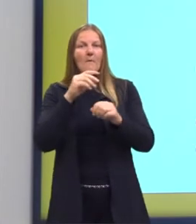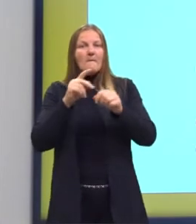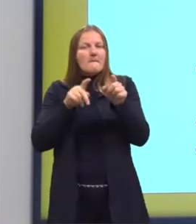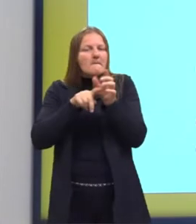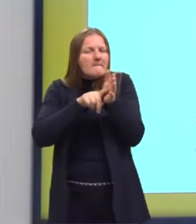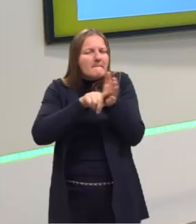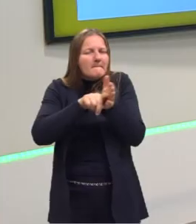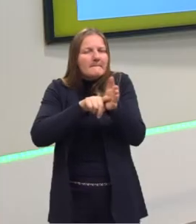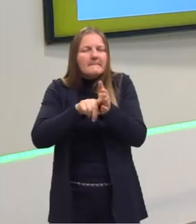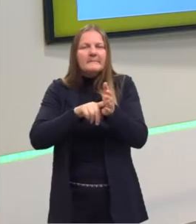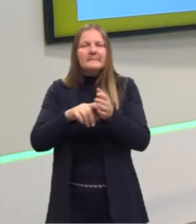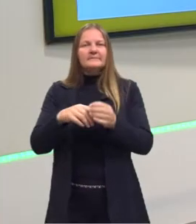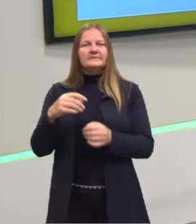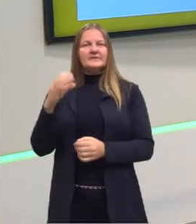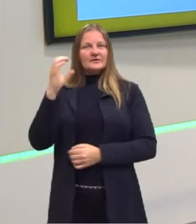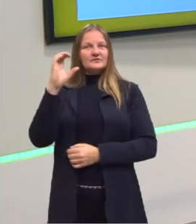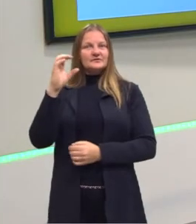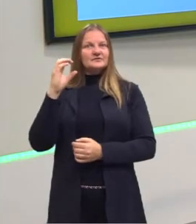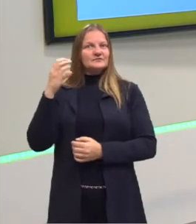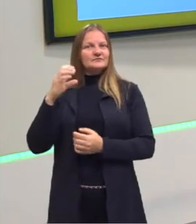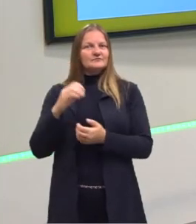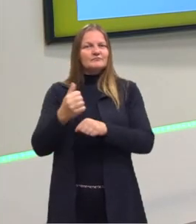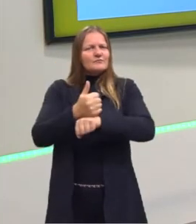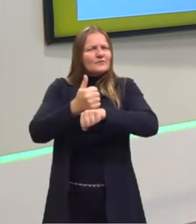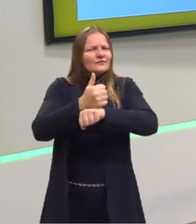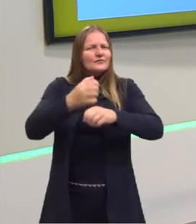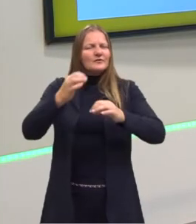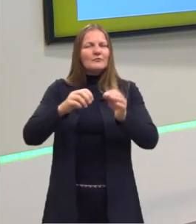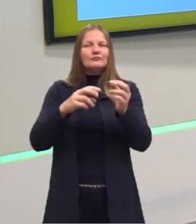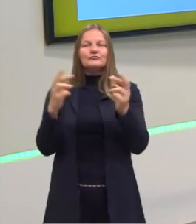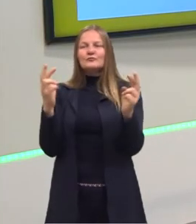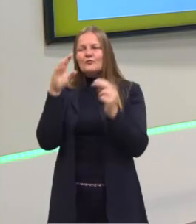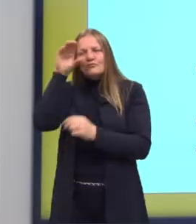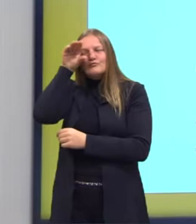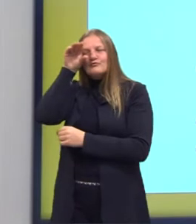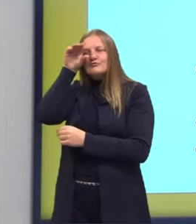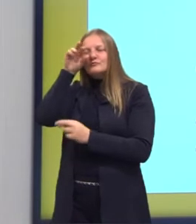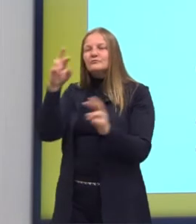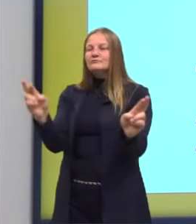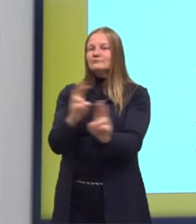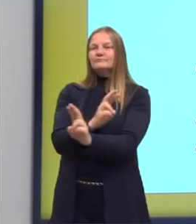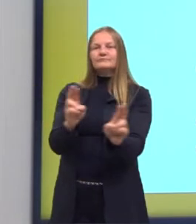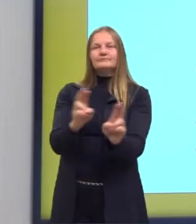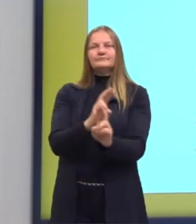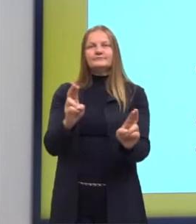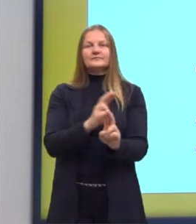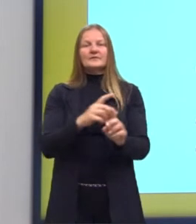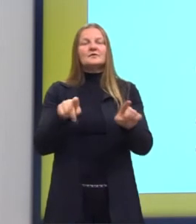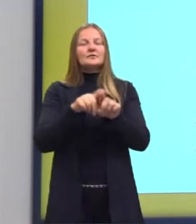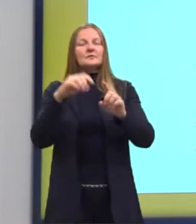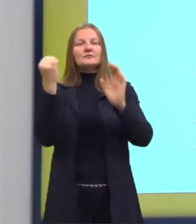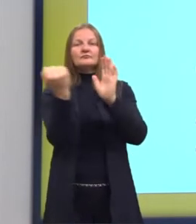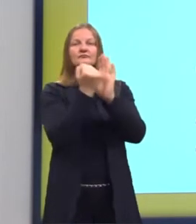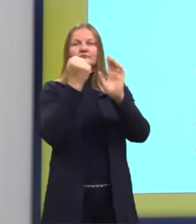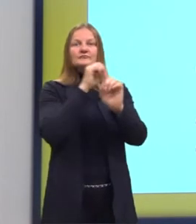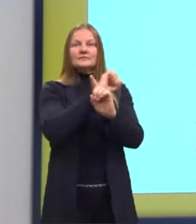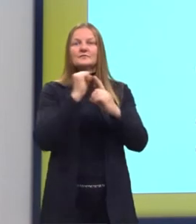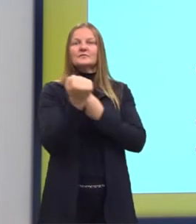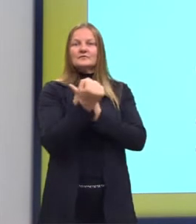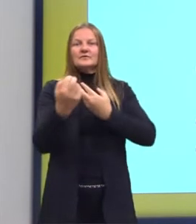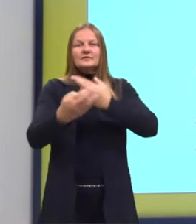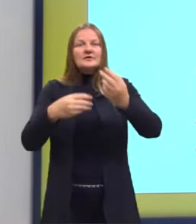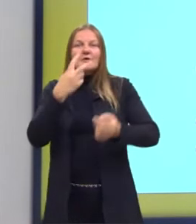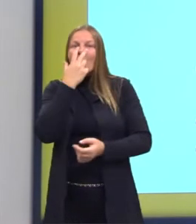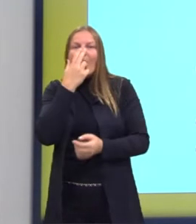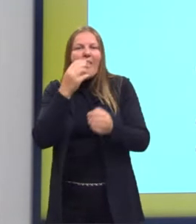entre aspas, que observa as relações e fenômenos sociais como se observasse uma experiência